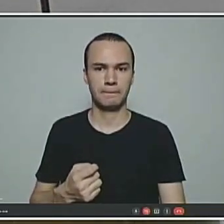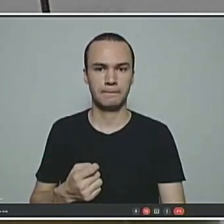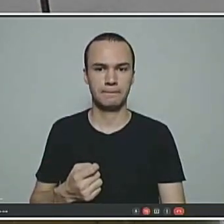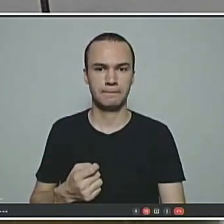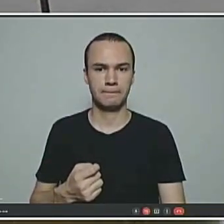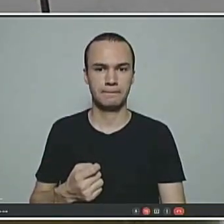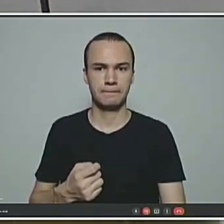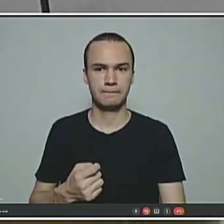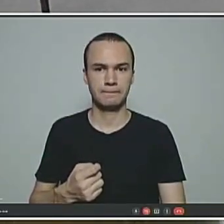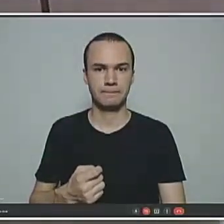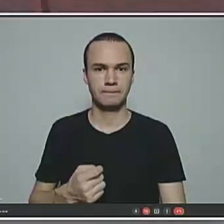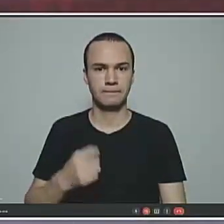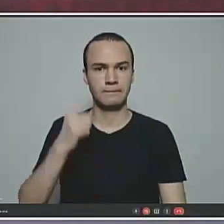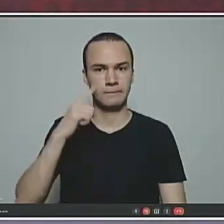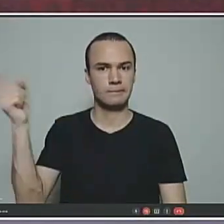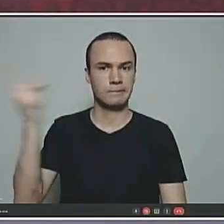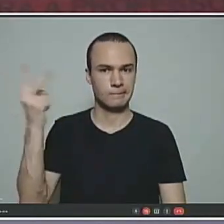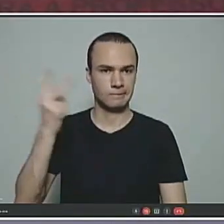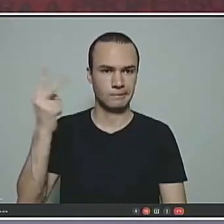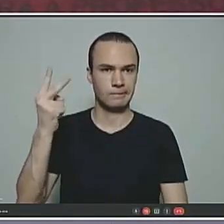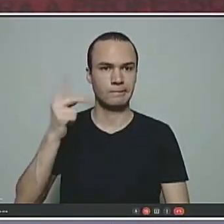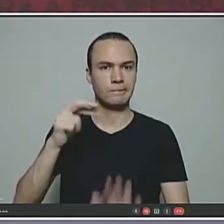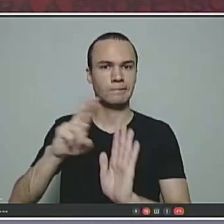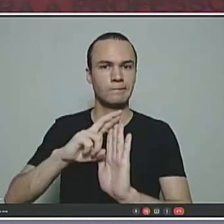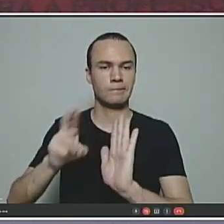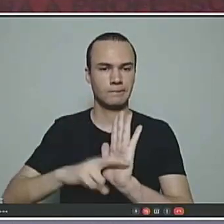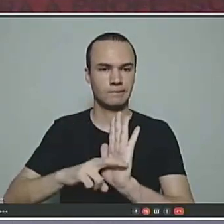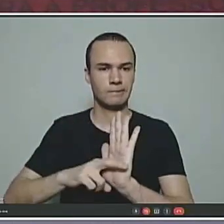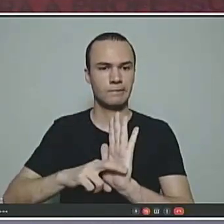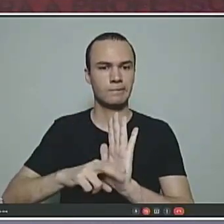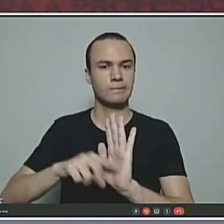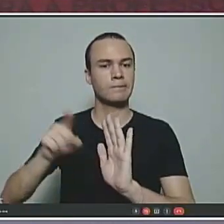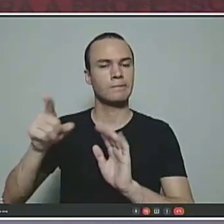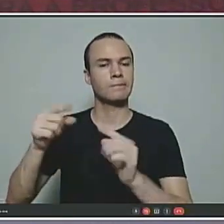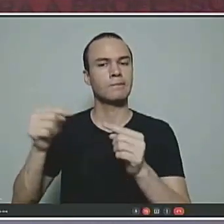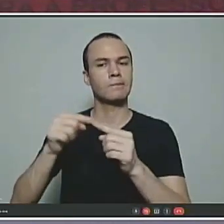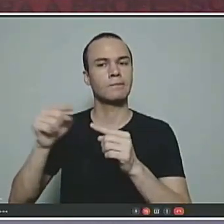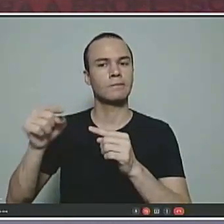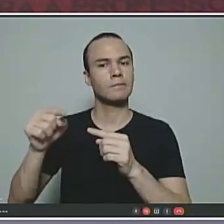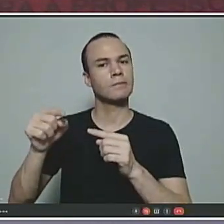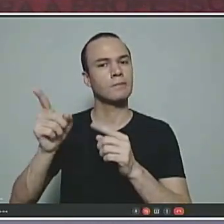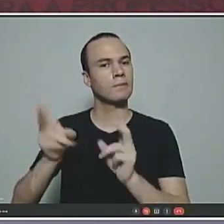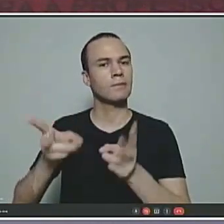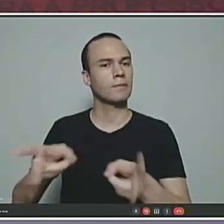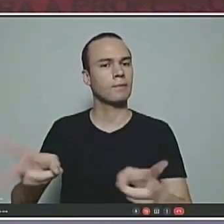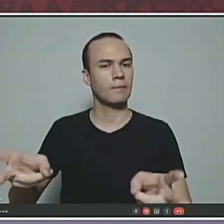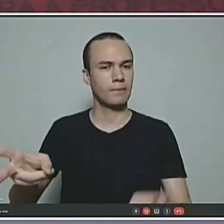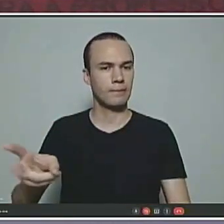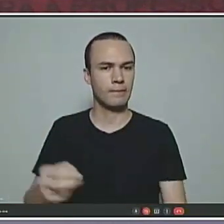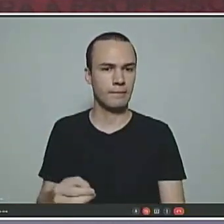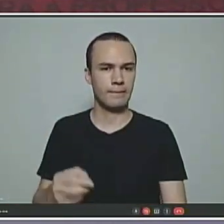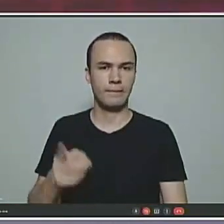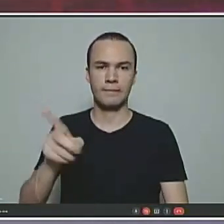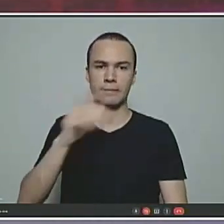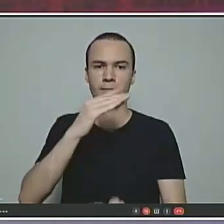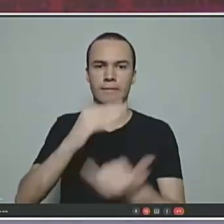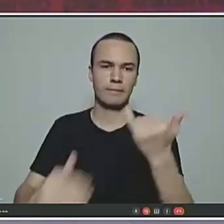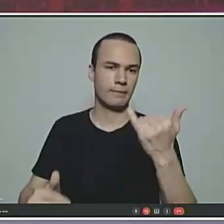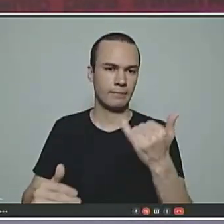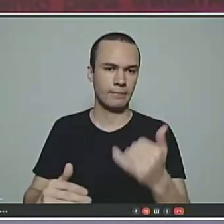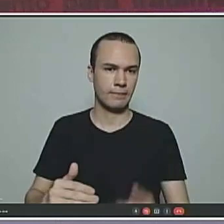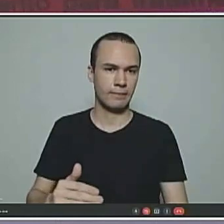nessa segunda regra diminua de... Correspondente ao tempo diminua, que é 100, diminua pela metade. 50.